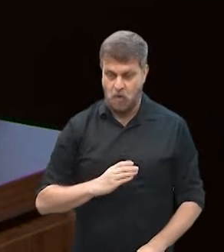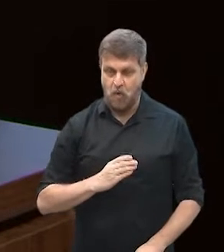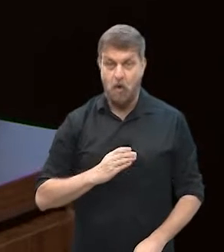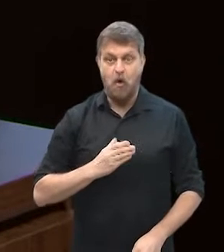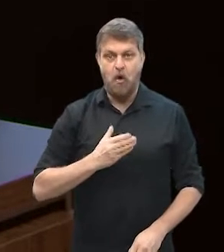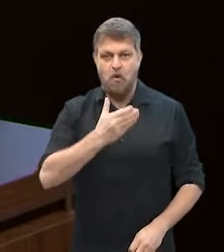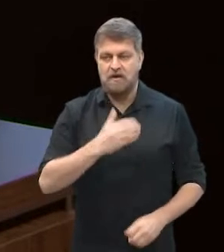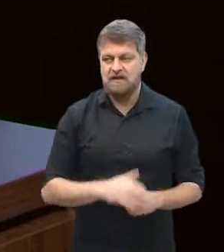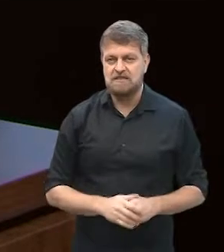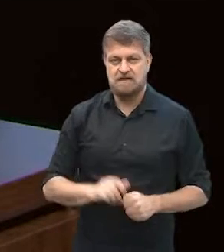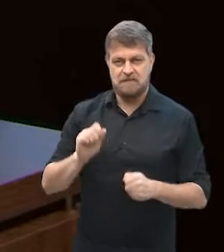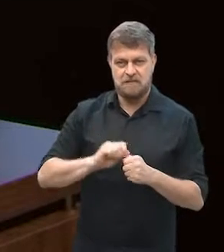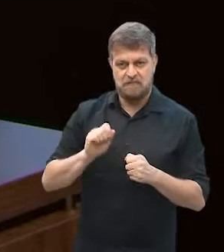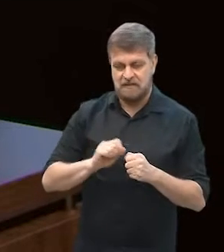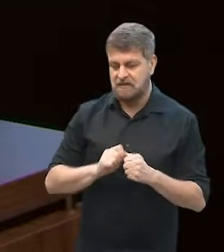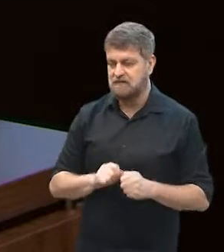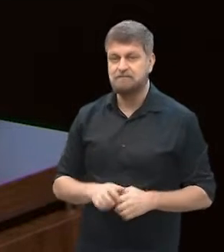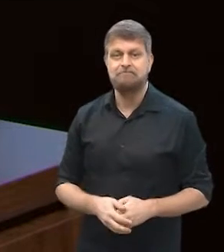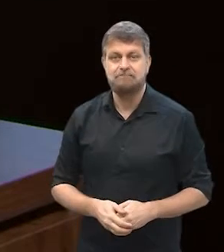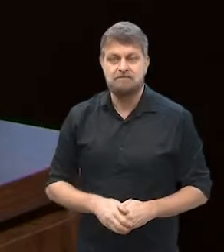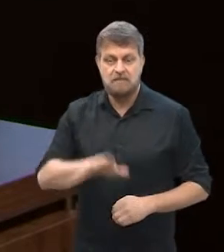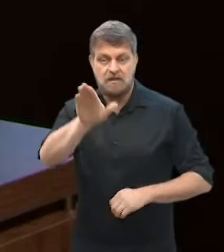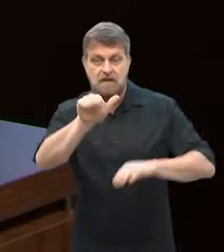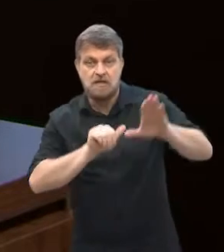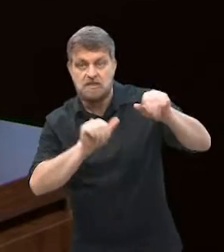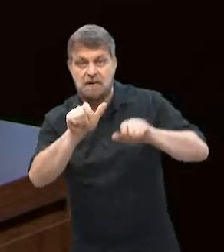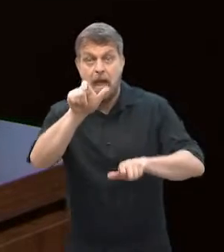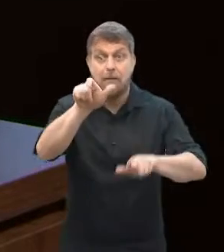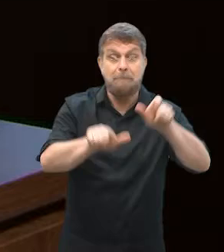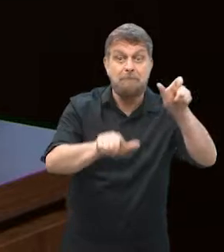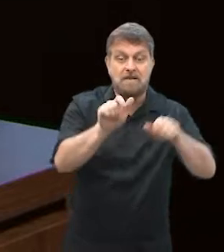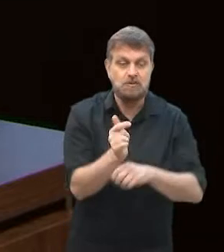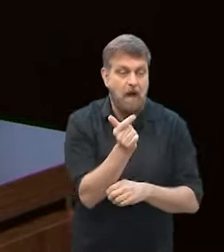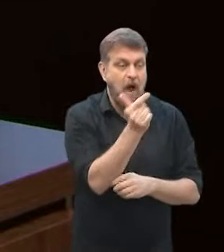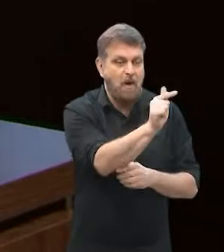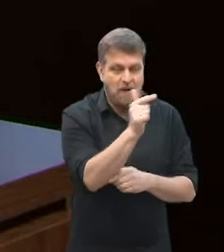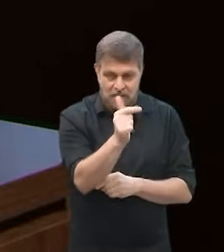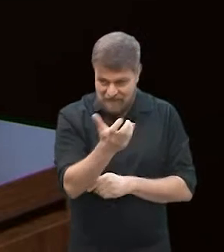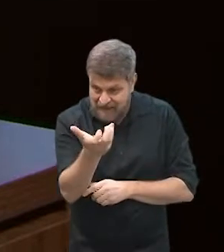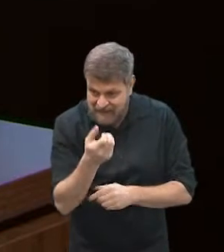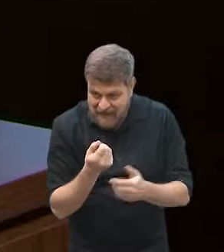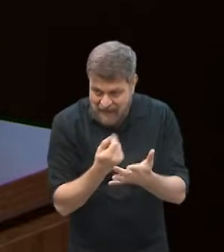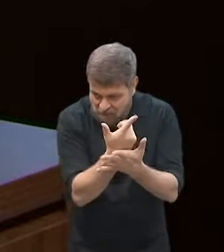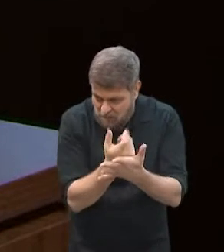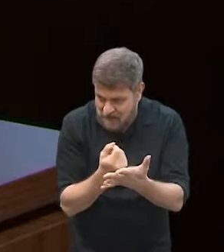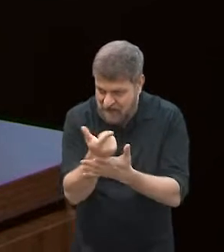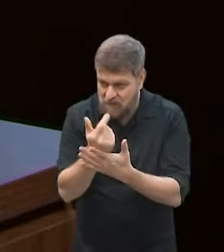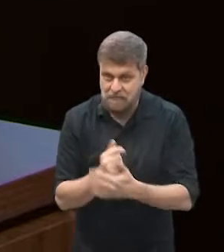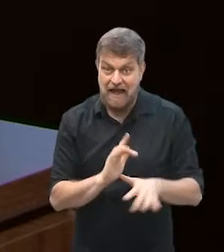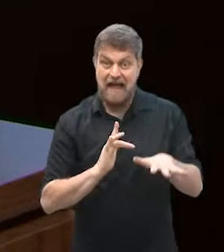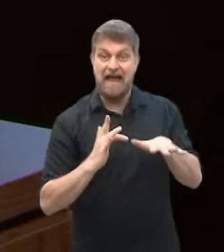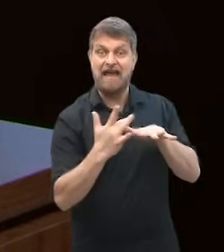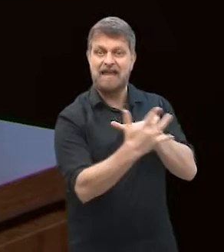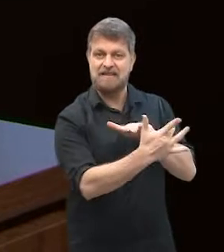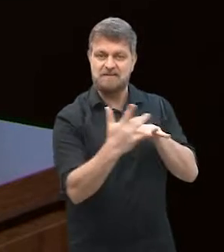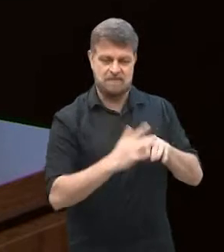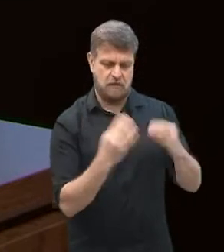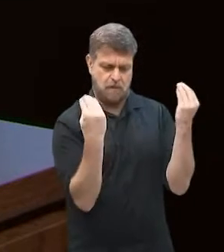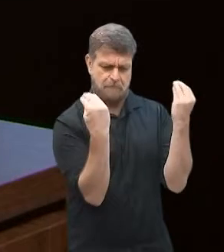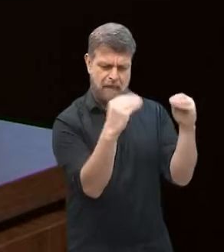e oferecer os produtos que eu revendia dela pra mais pessoas, né, comecei a divulgar nas redes sociais,